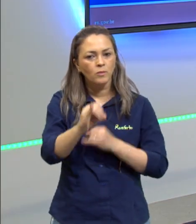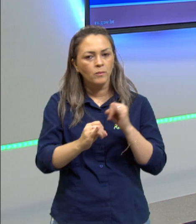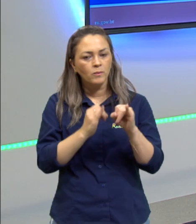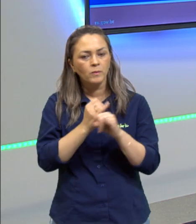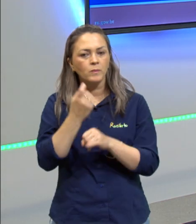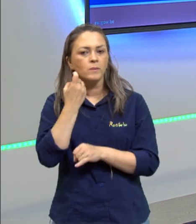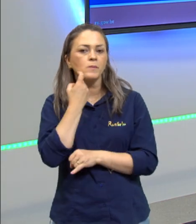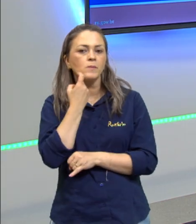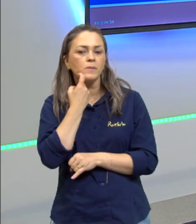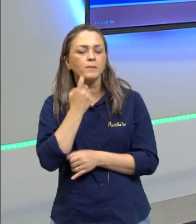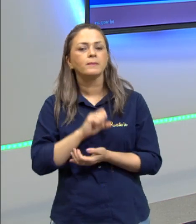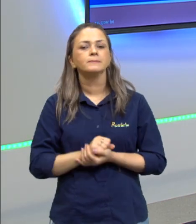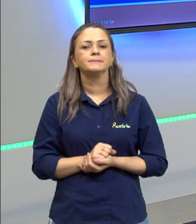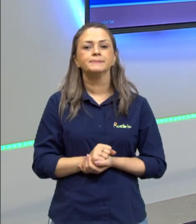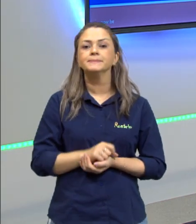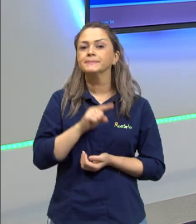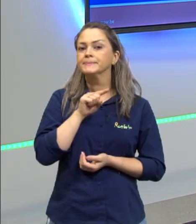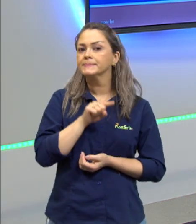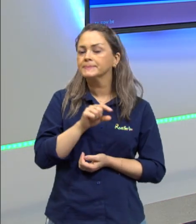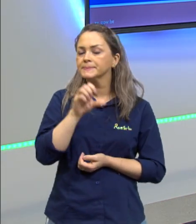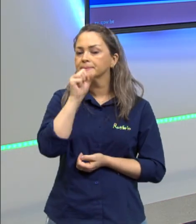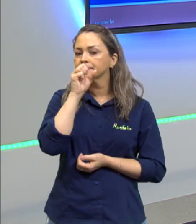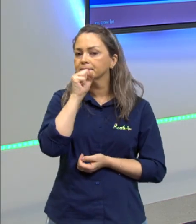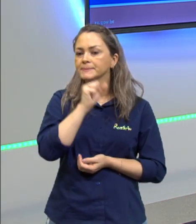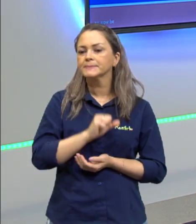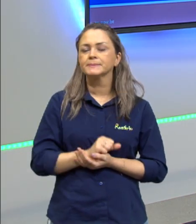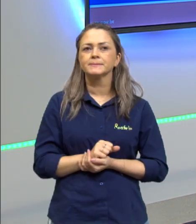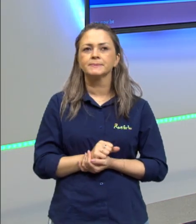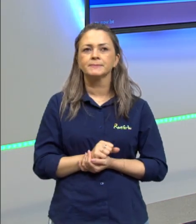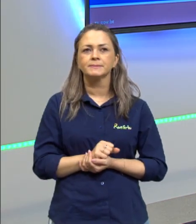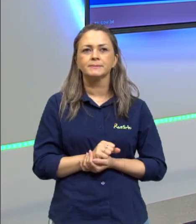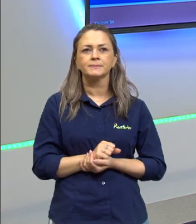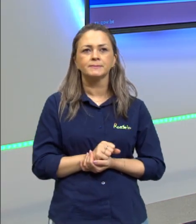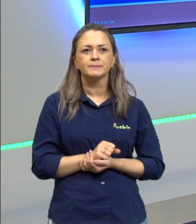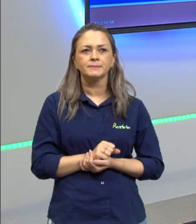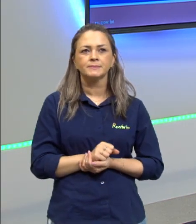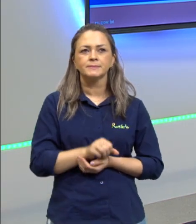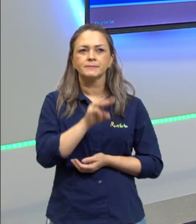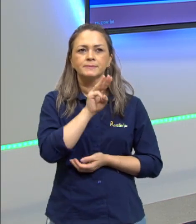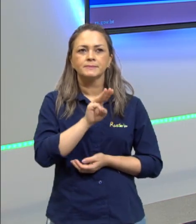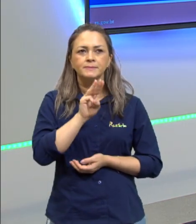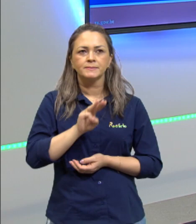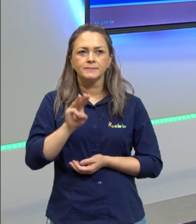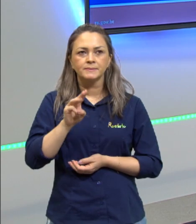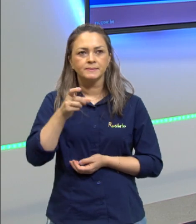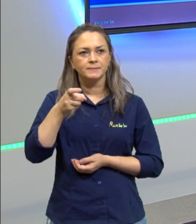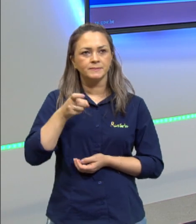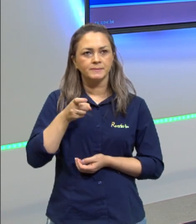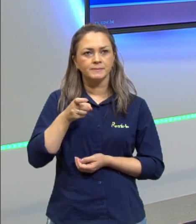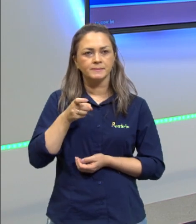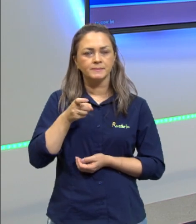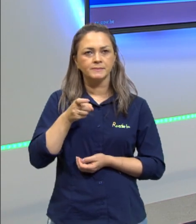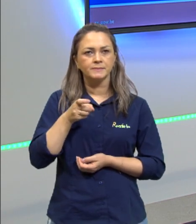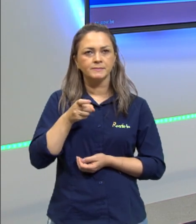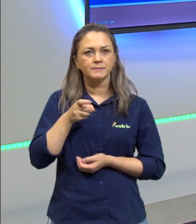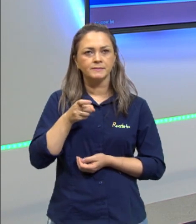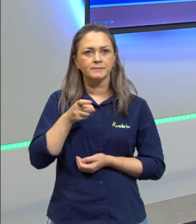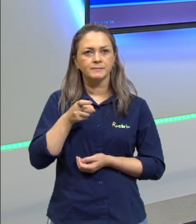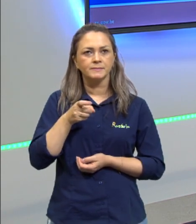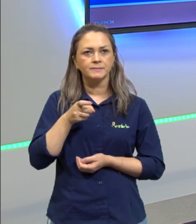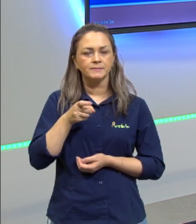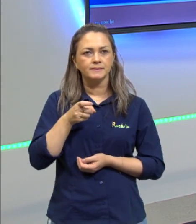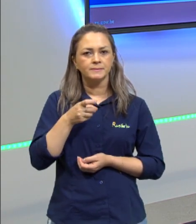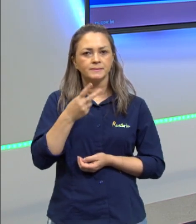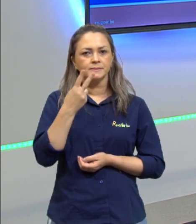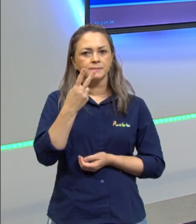sábado, o nós vemos aqui no sábado? Que esse site, o site X, ele está com